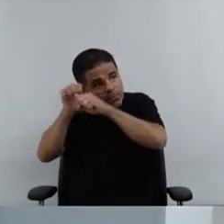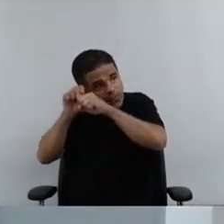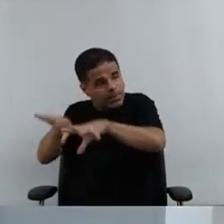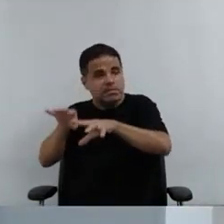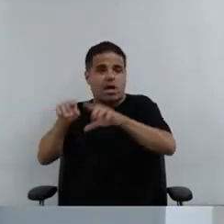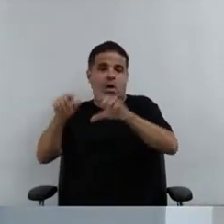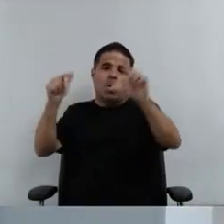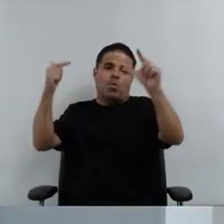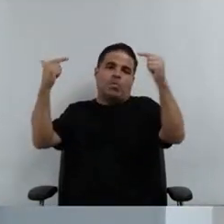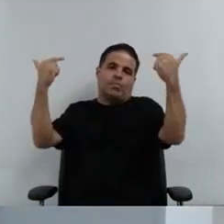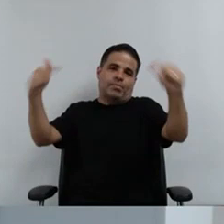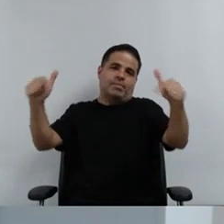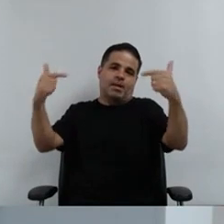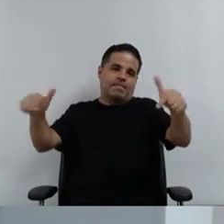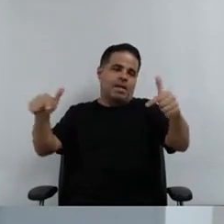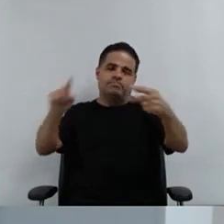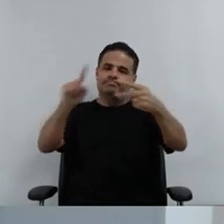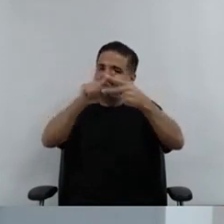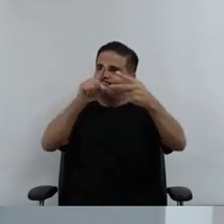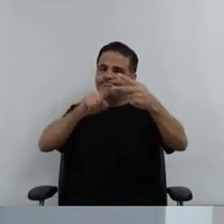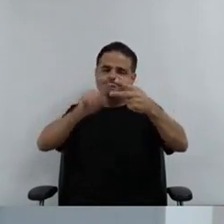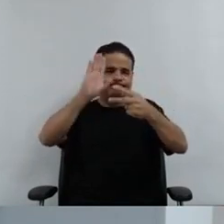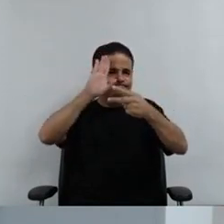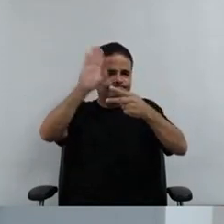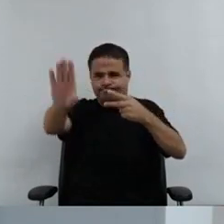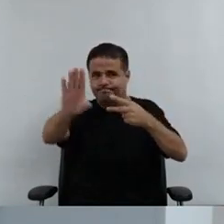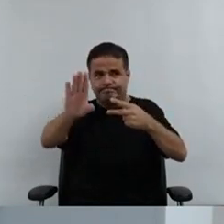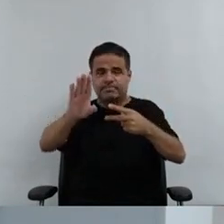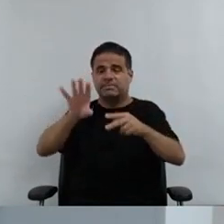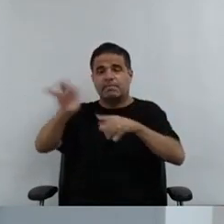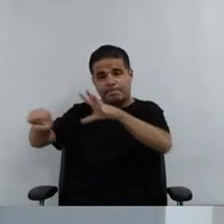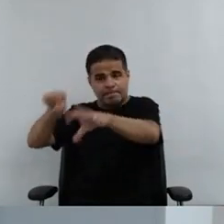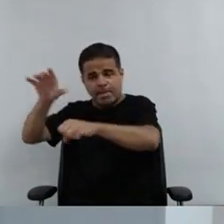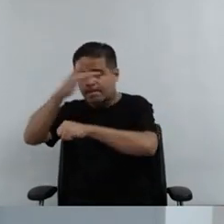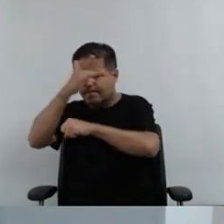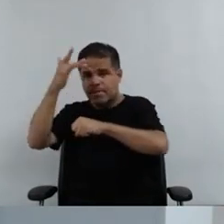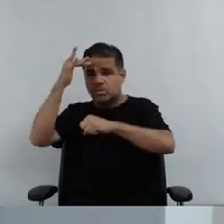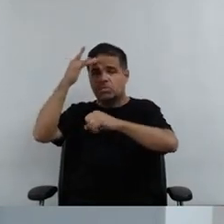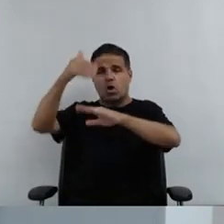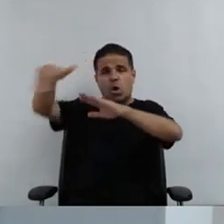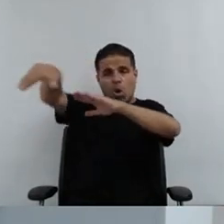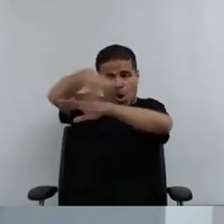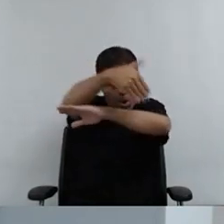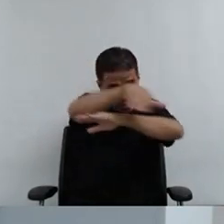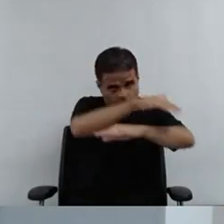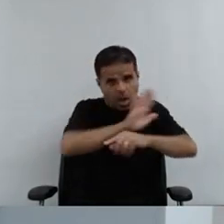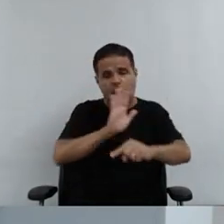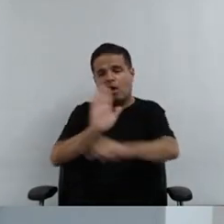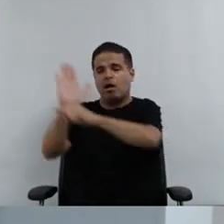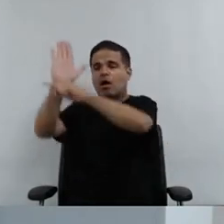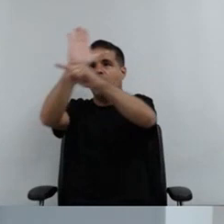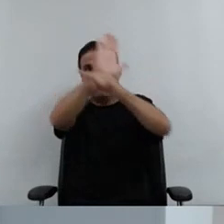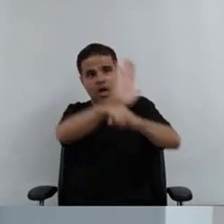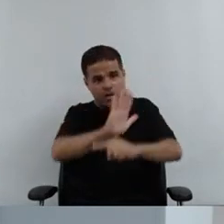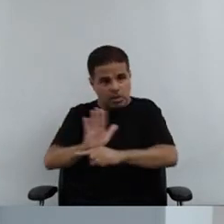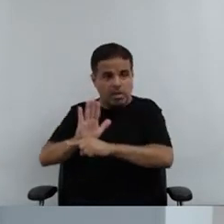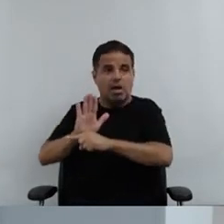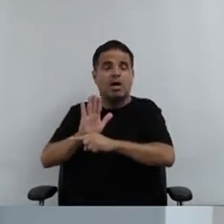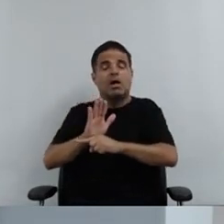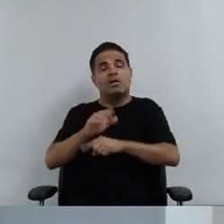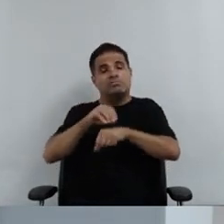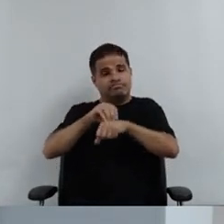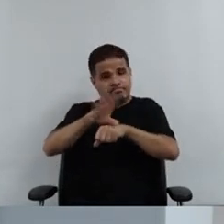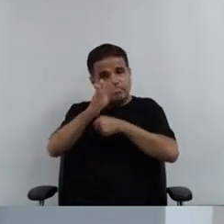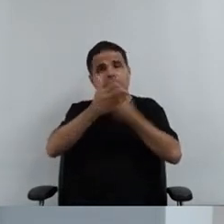e trabalho. Essas são dois caminhos que vai tirar a população de rua dessa situação. E eu queria